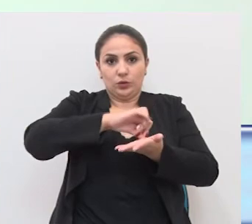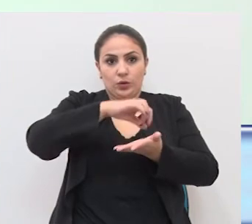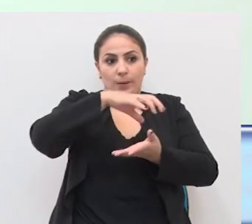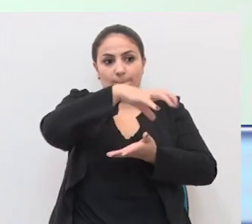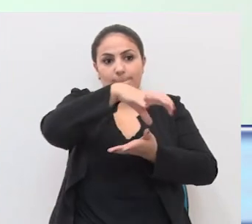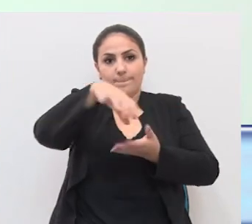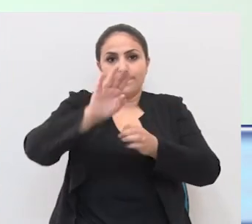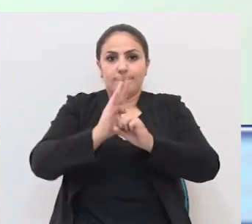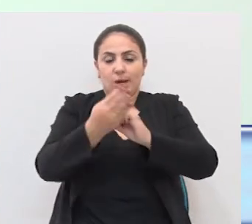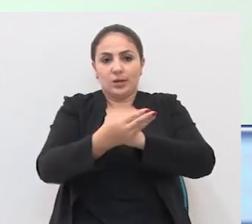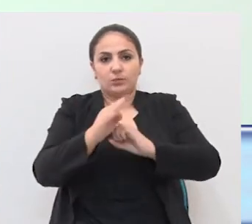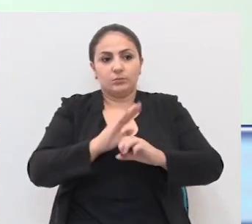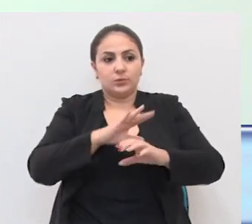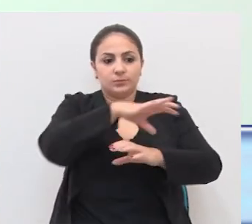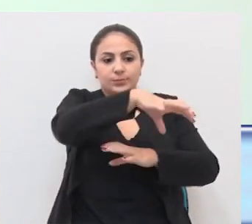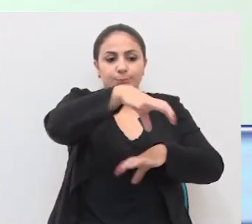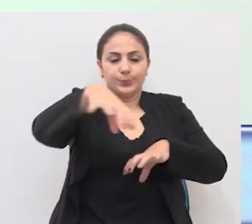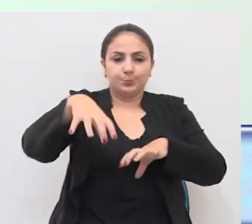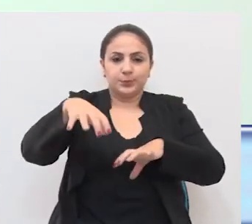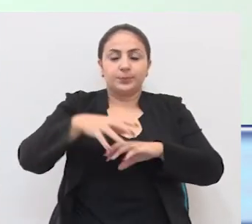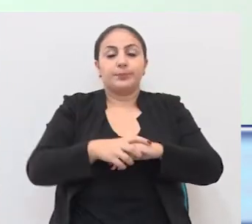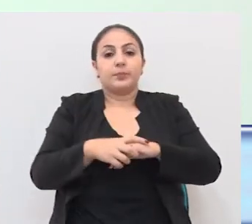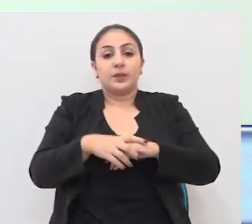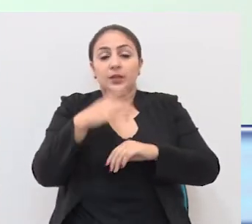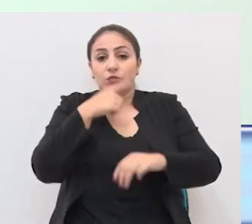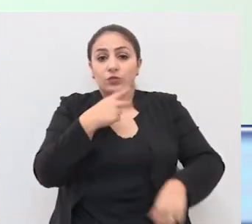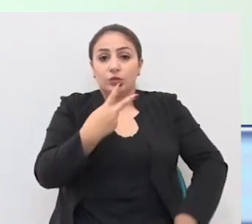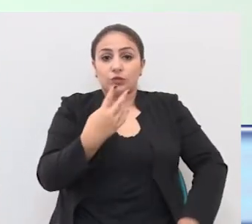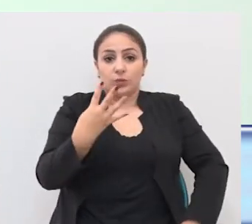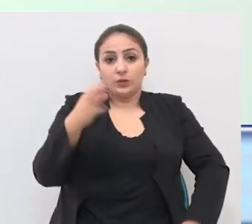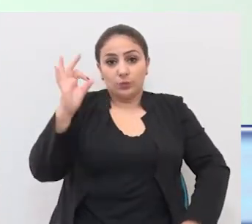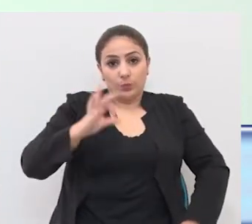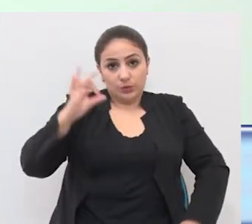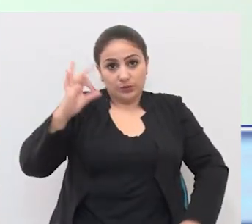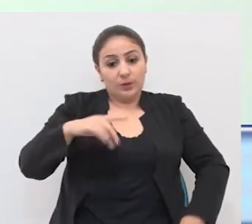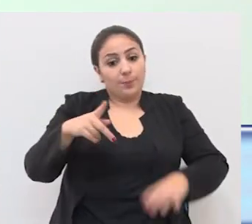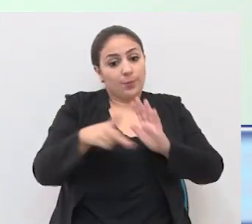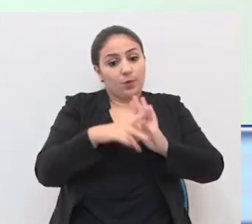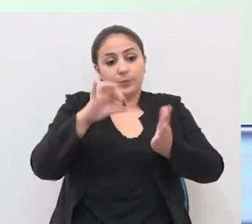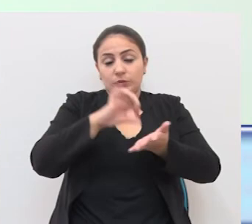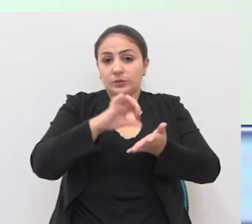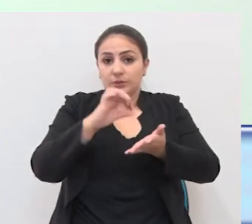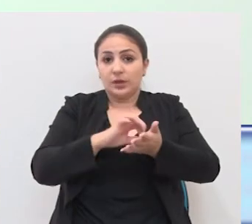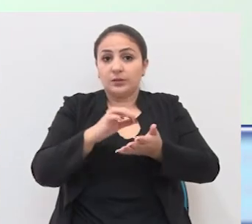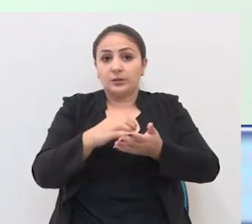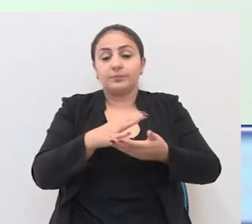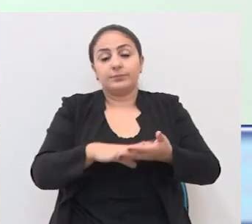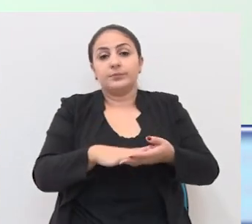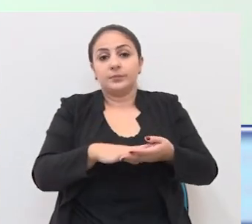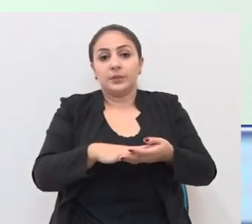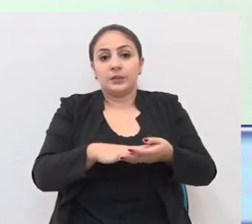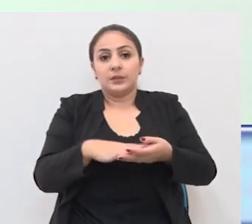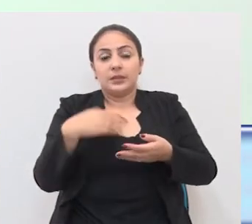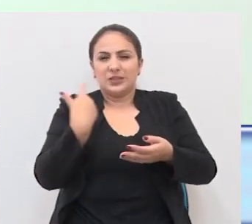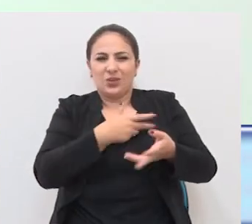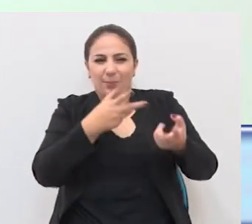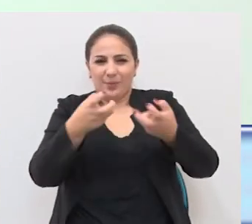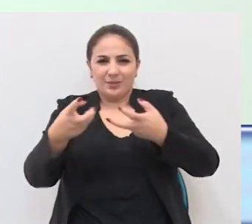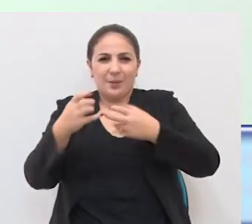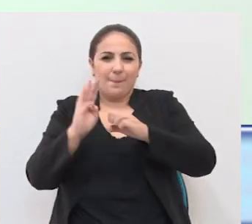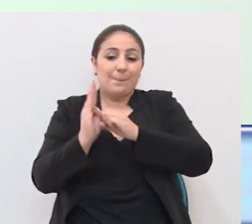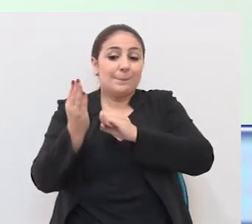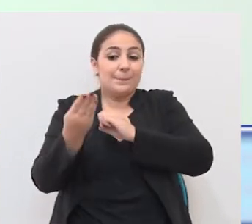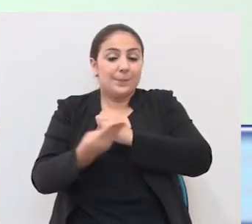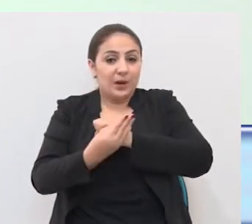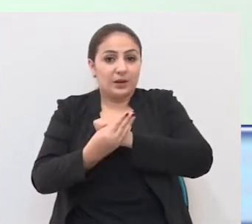No centro, hoje, em torno de 24% desses 28% é no centro que está sendo tratado. Então, gente vê que nos